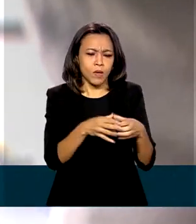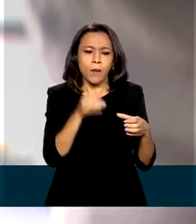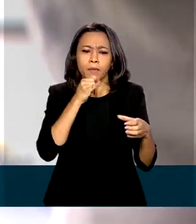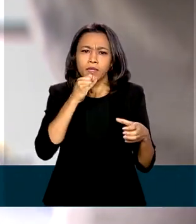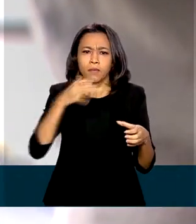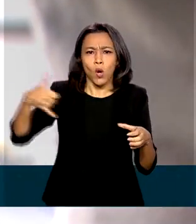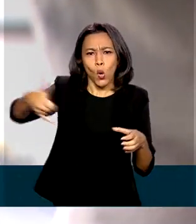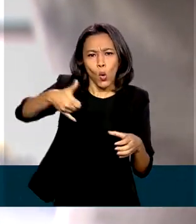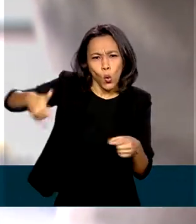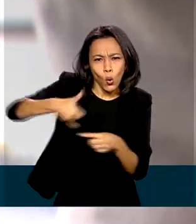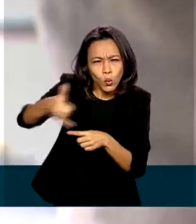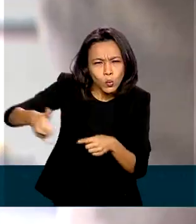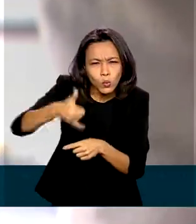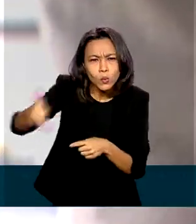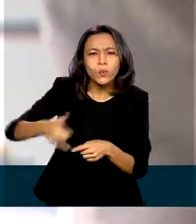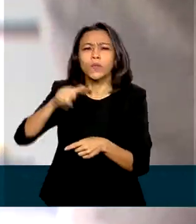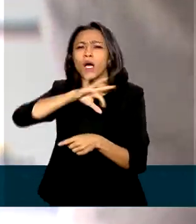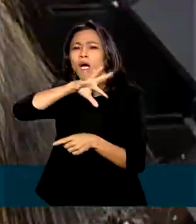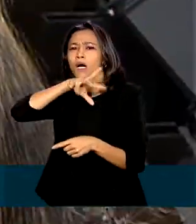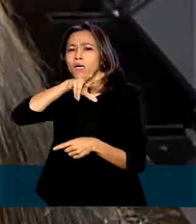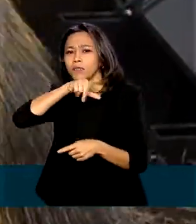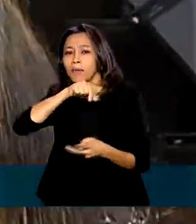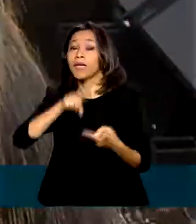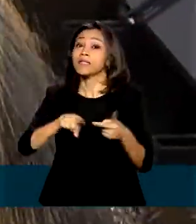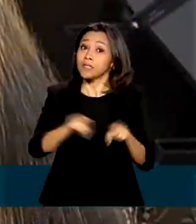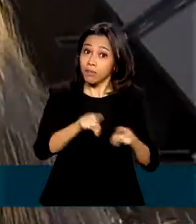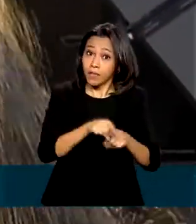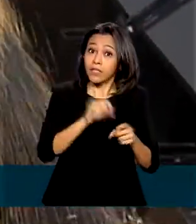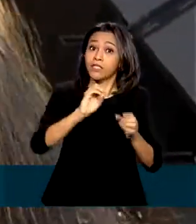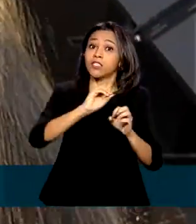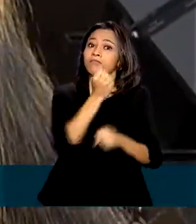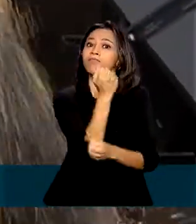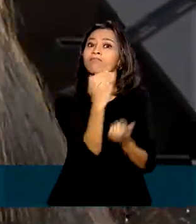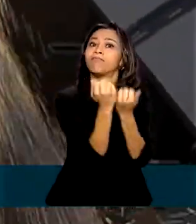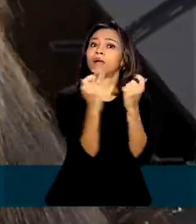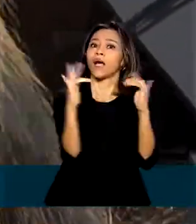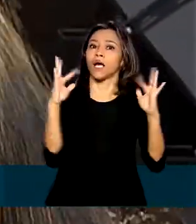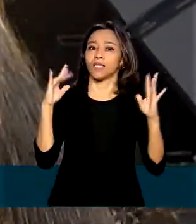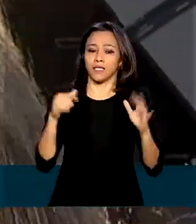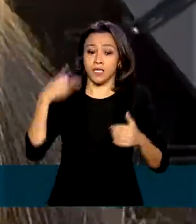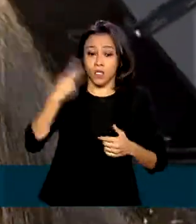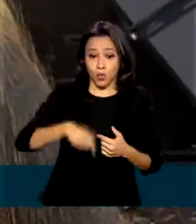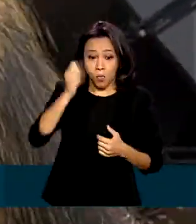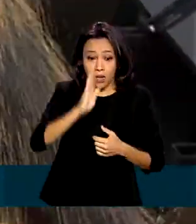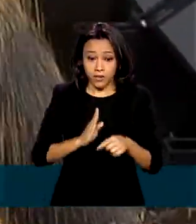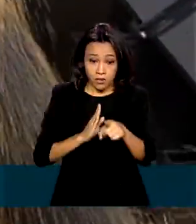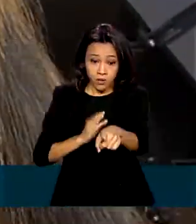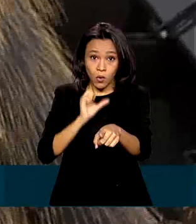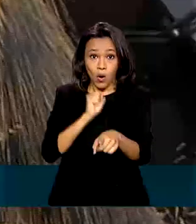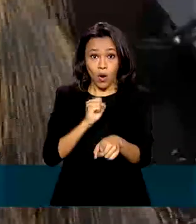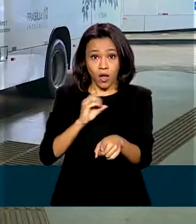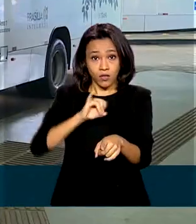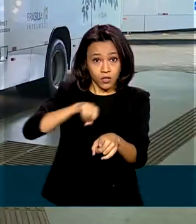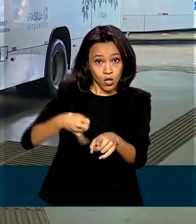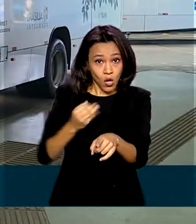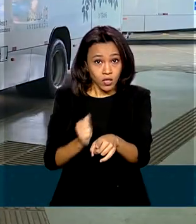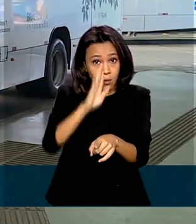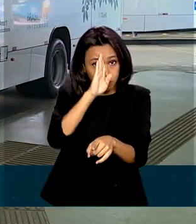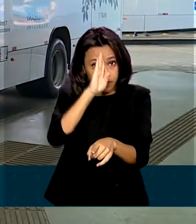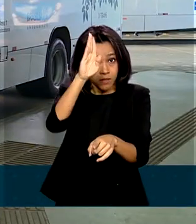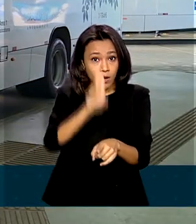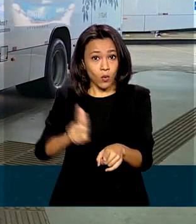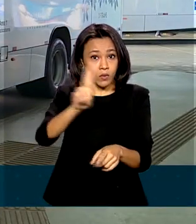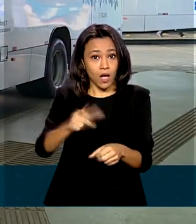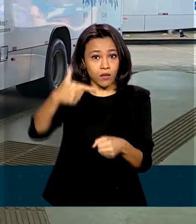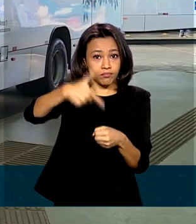gorduras animais e espécies vegetais. No Brasil, a soja é a principal matéria-prima utilizada. Nesta